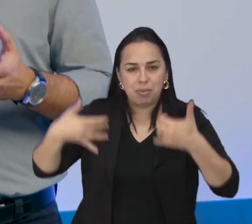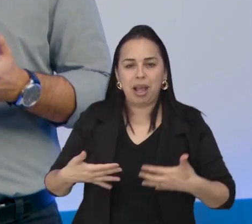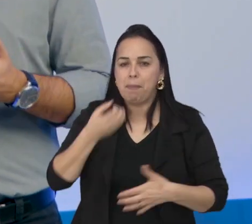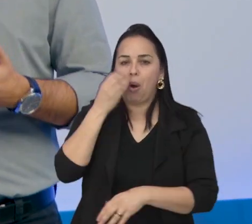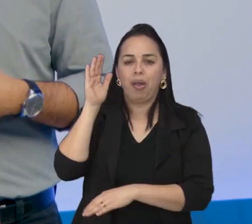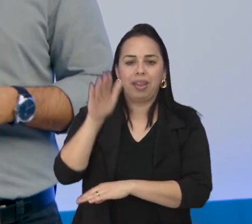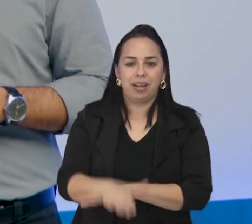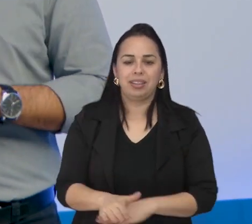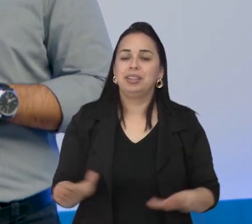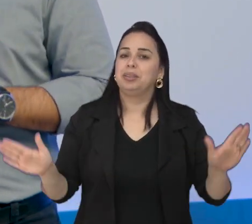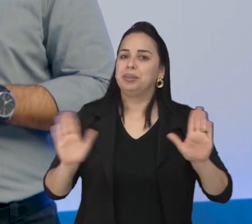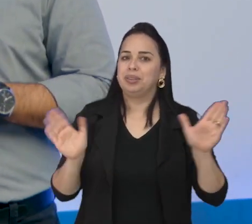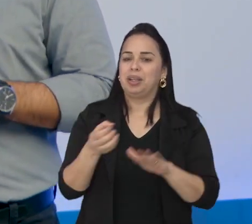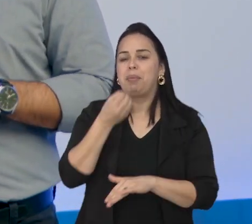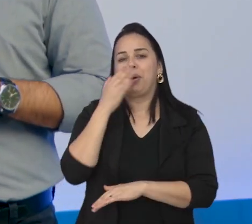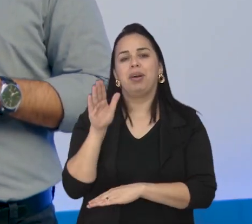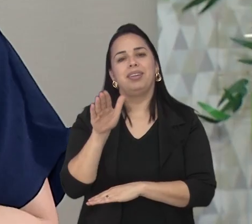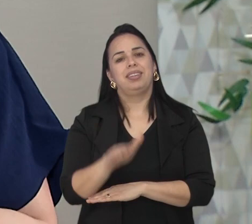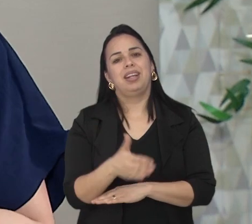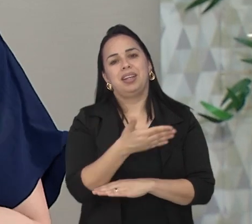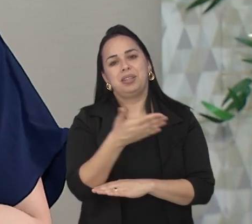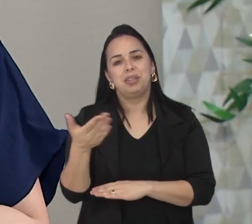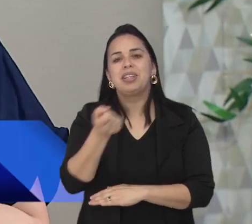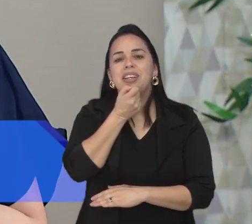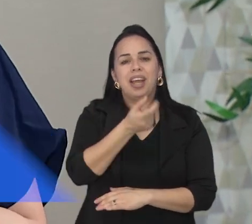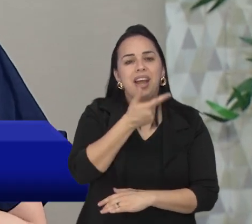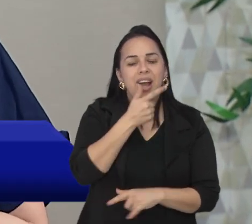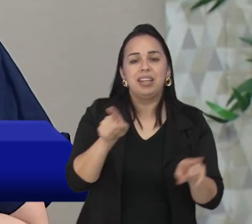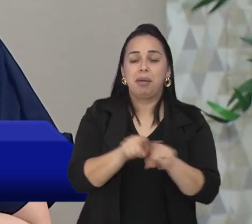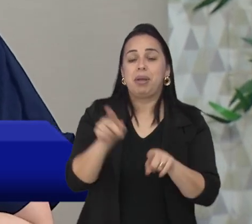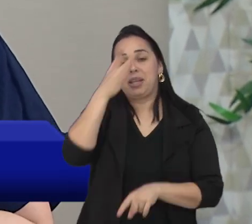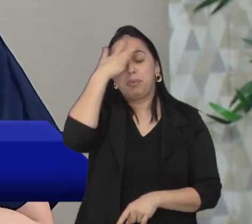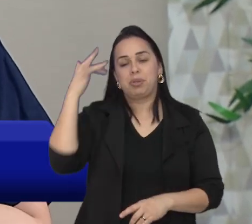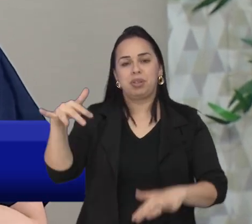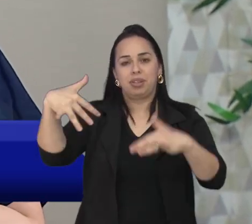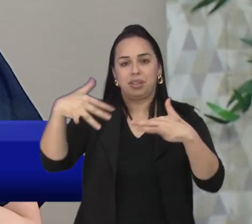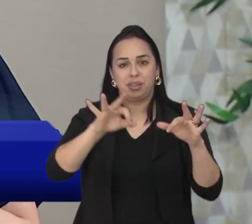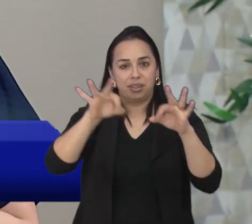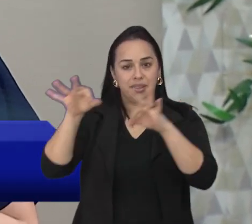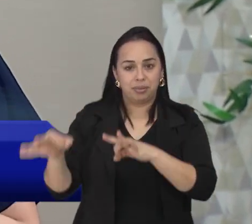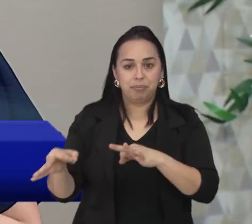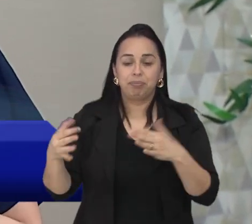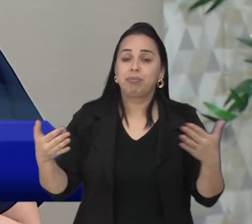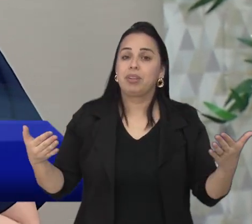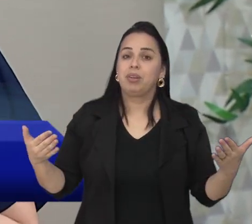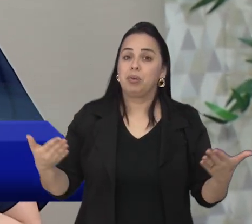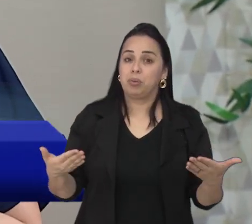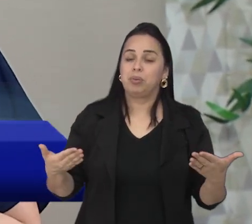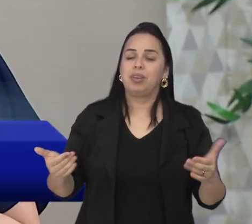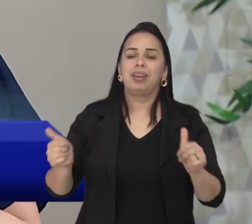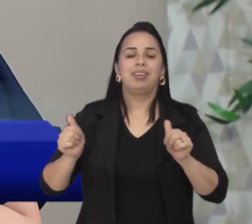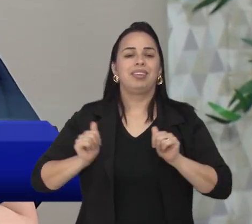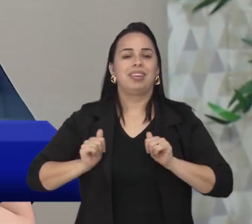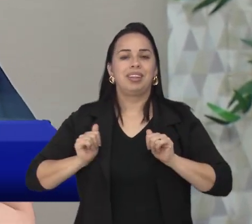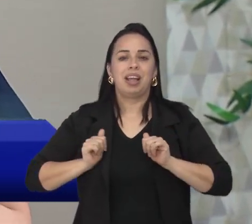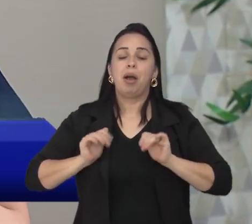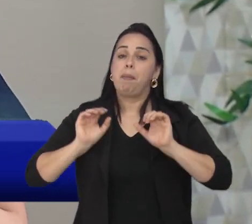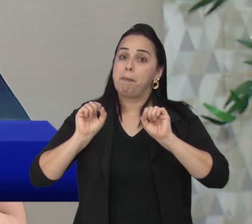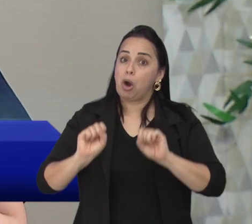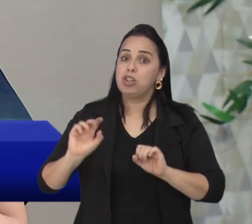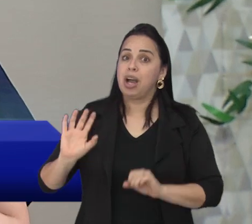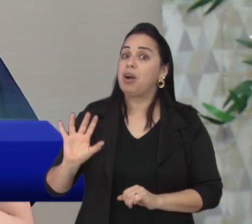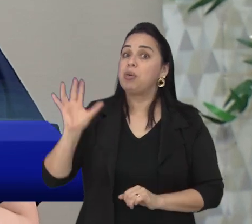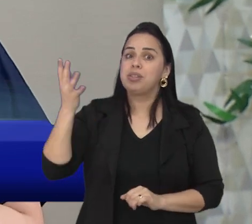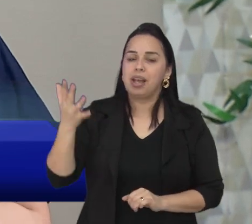repórter Marina Lima. Boa tarde, Marina. Boa tarde pra você, Guerra, e pra todo mundo acompanhando o Boletim Legislativo. O ósseo